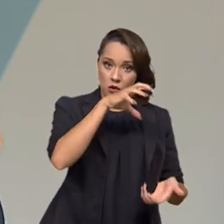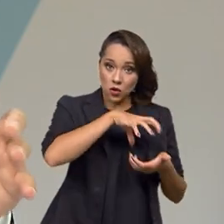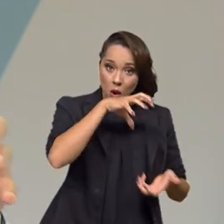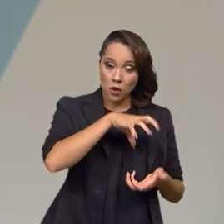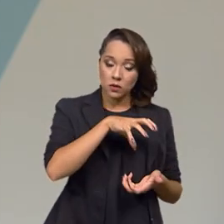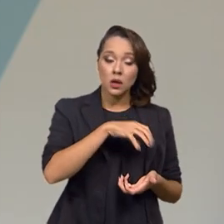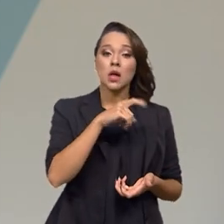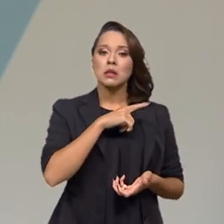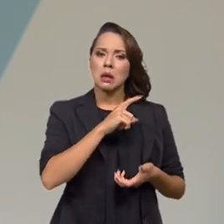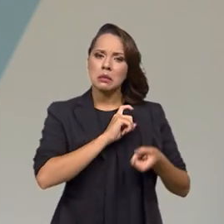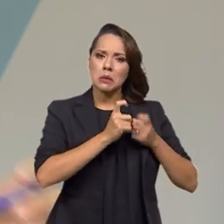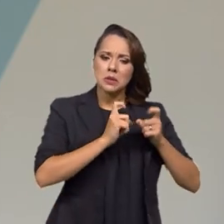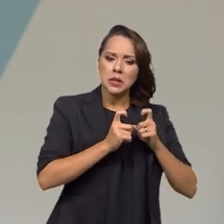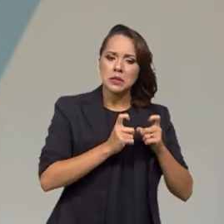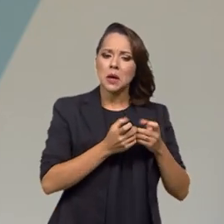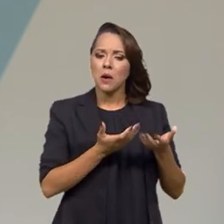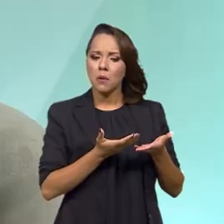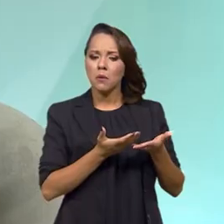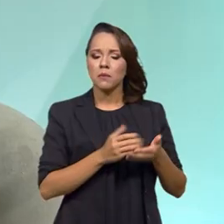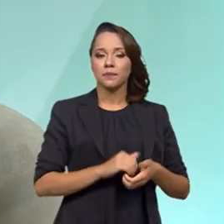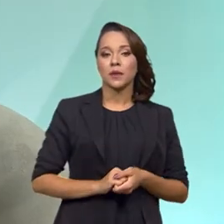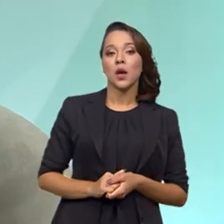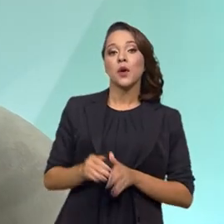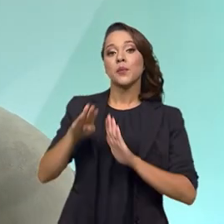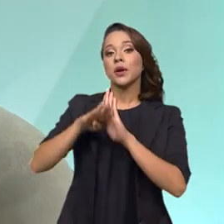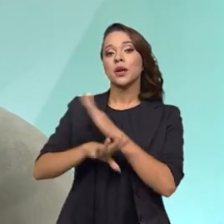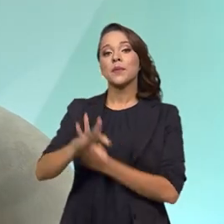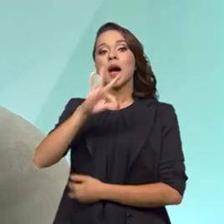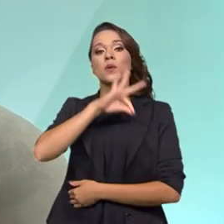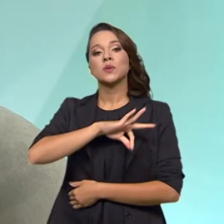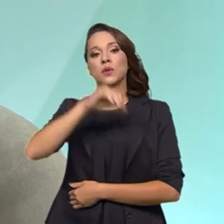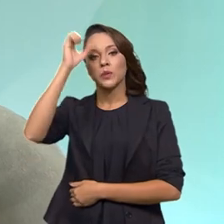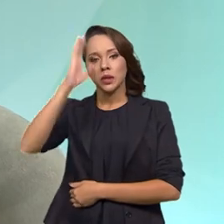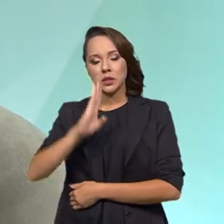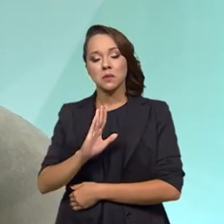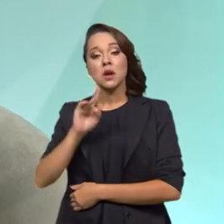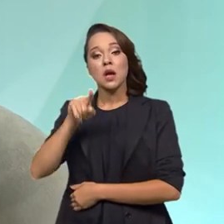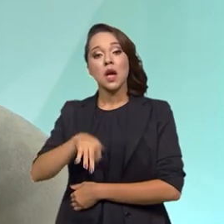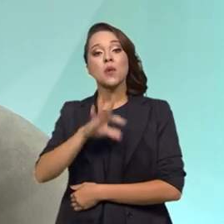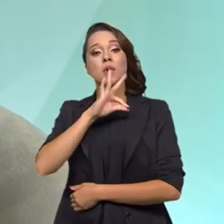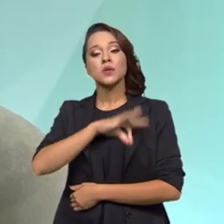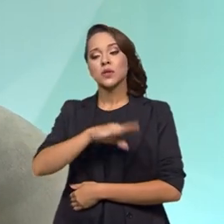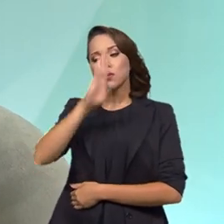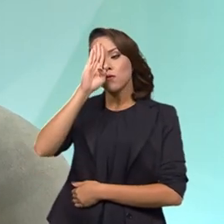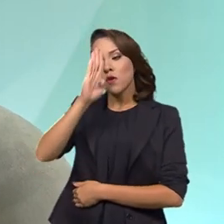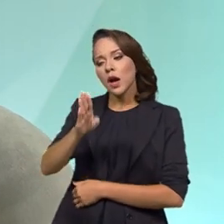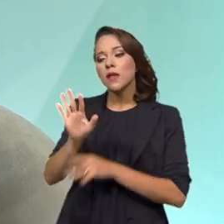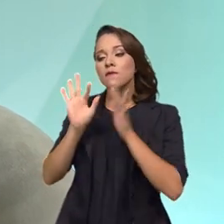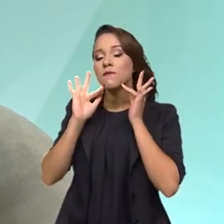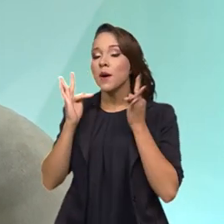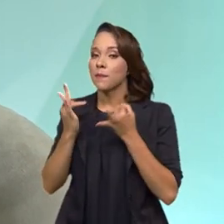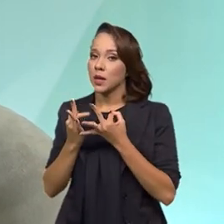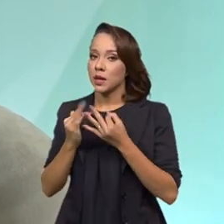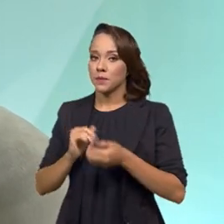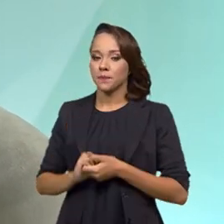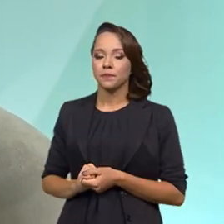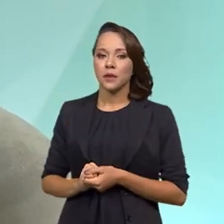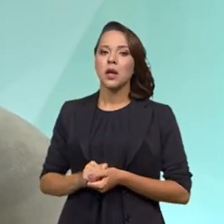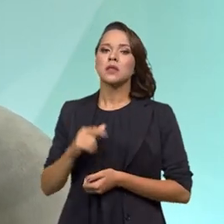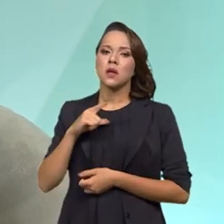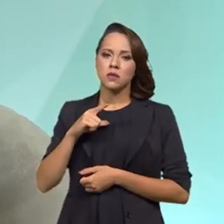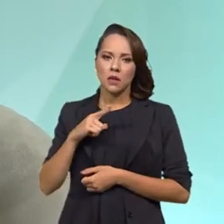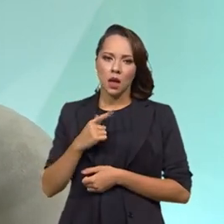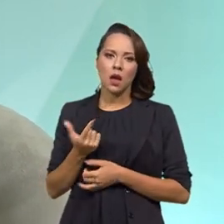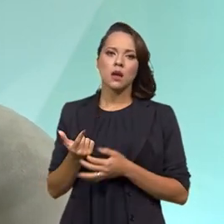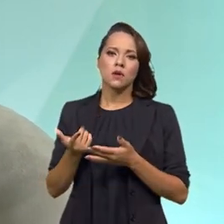alguma negociação nesse sentido? O Auxílio Brasil, ele é um auxílio mais direcionado à família. Nós temos uma